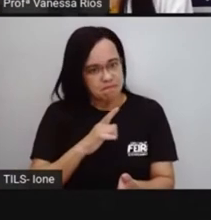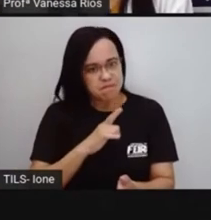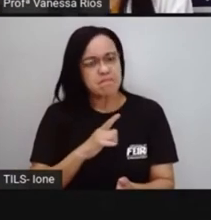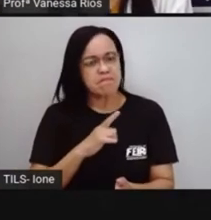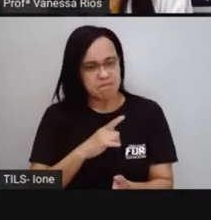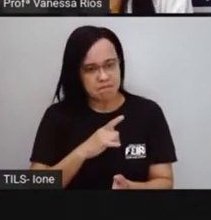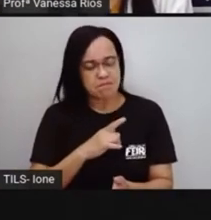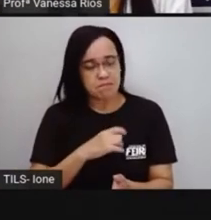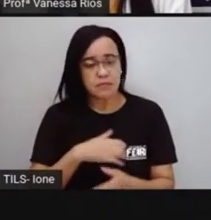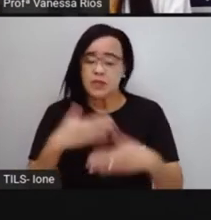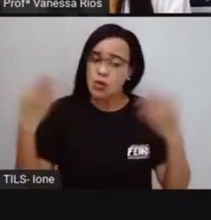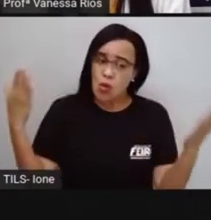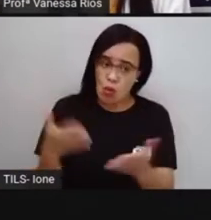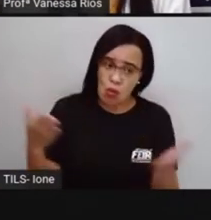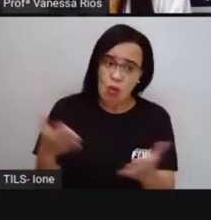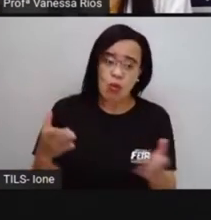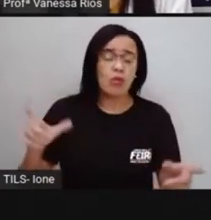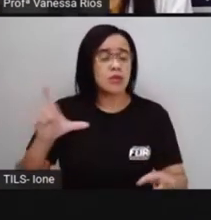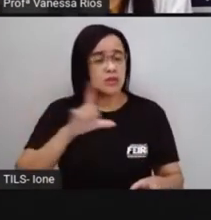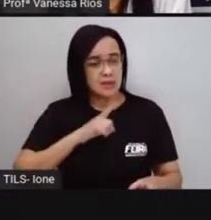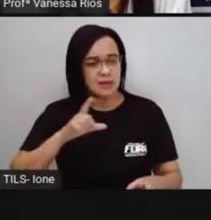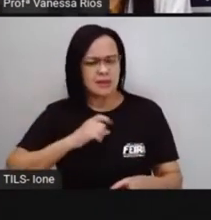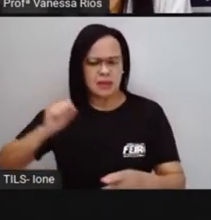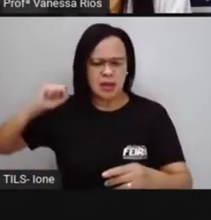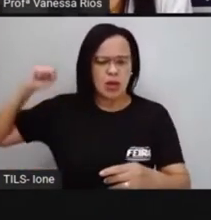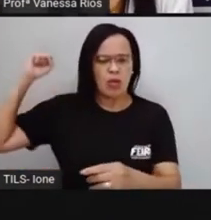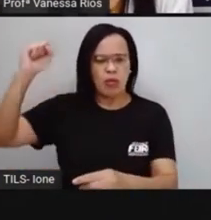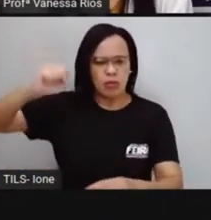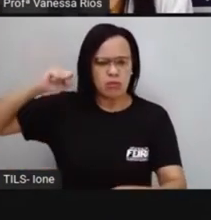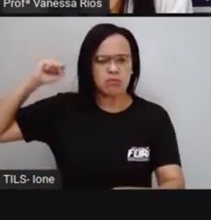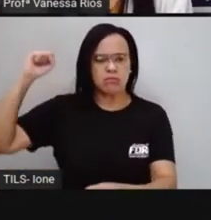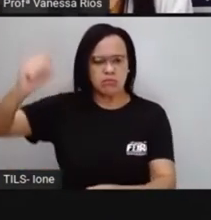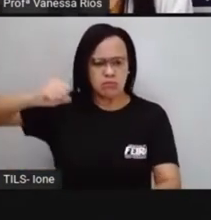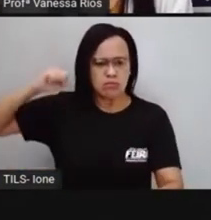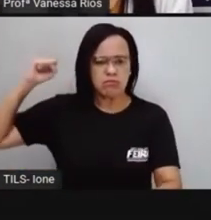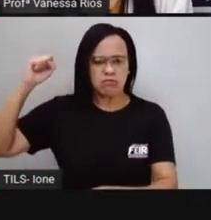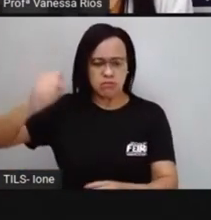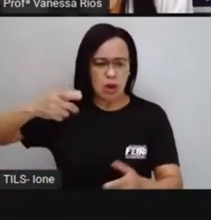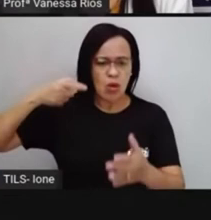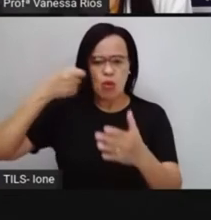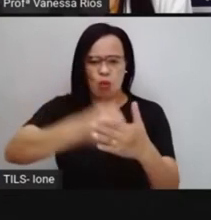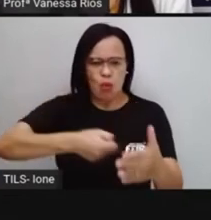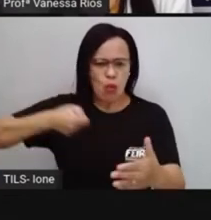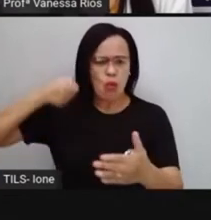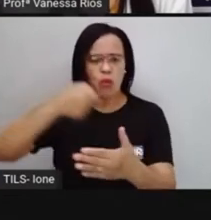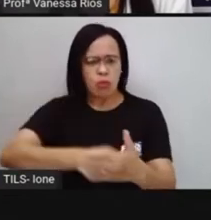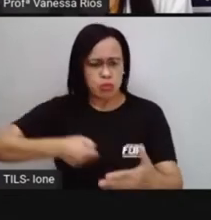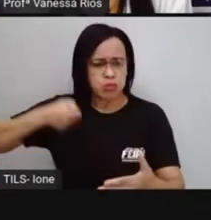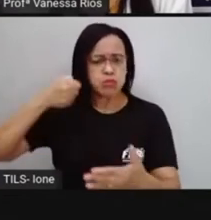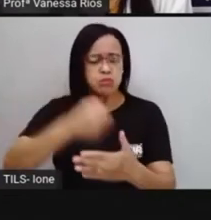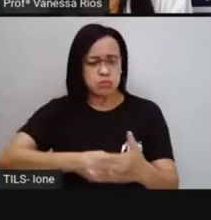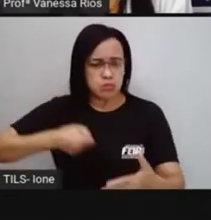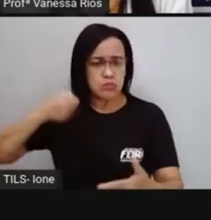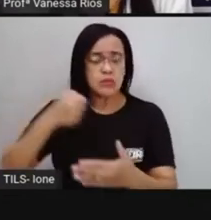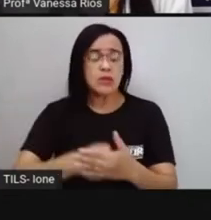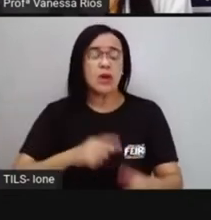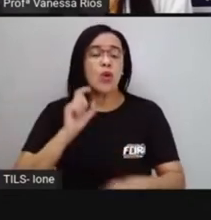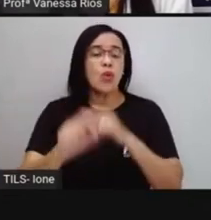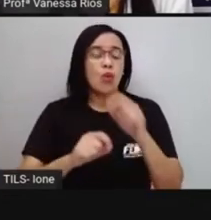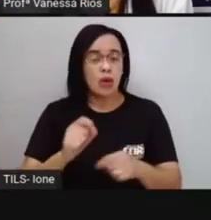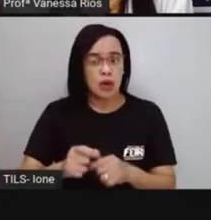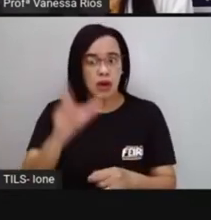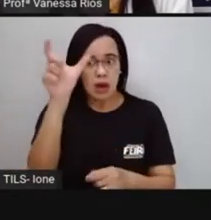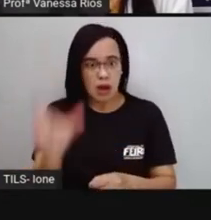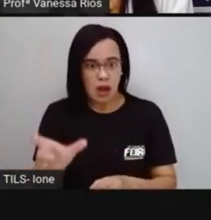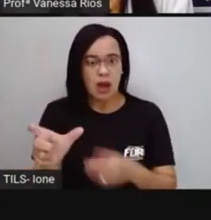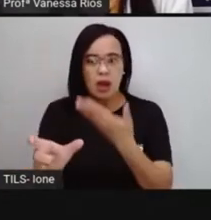resistências à luta, ainda existe muita luta para que eles sejam reconhecidos em sua importância, né? Para